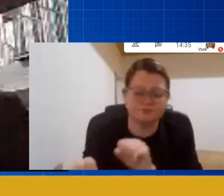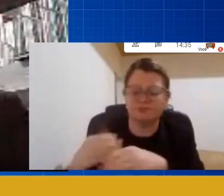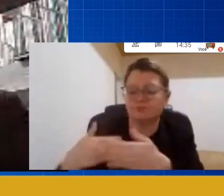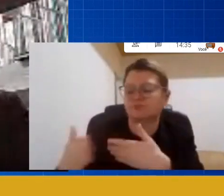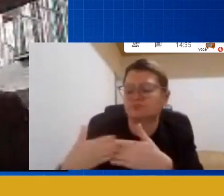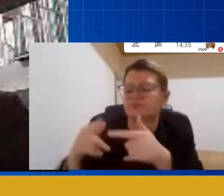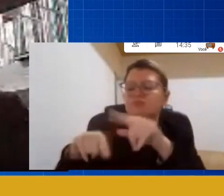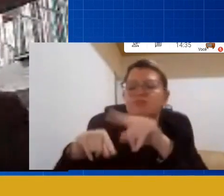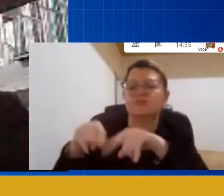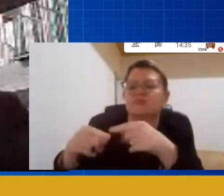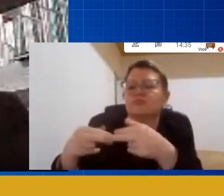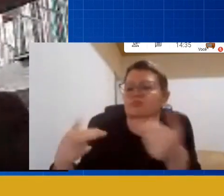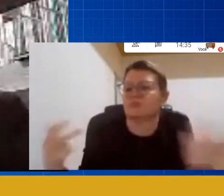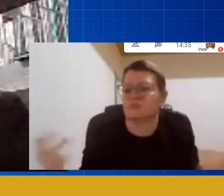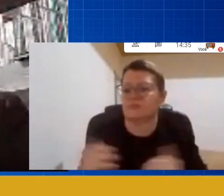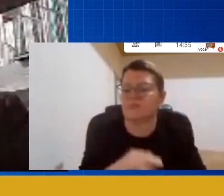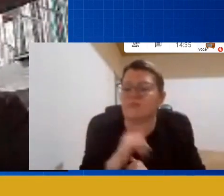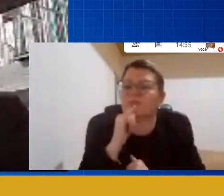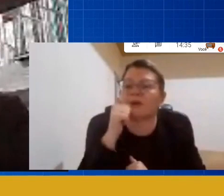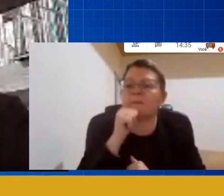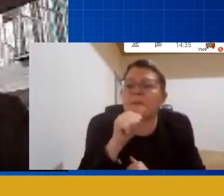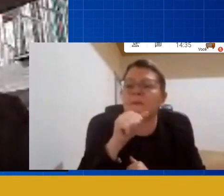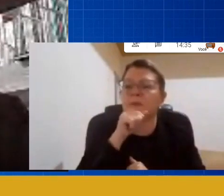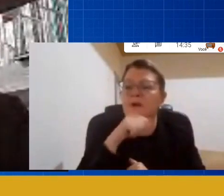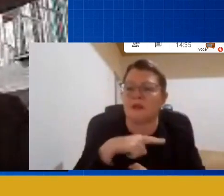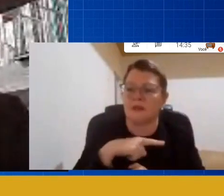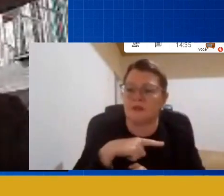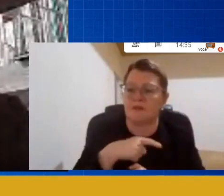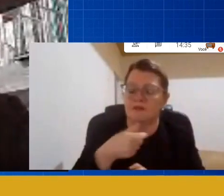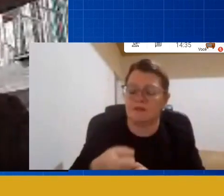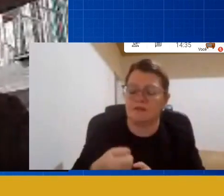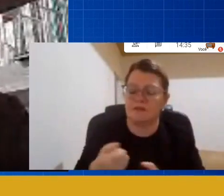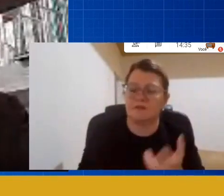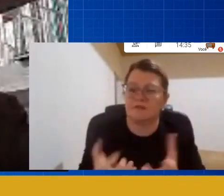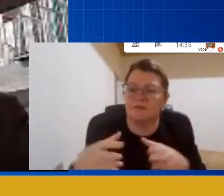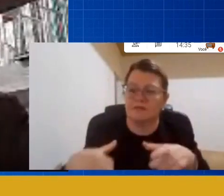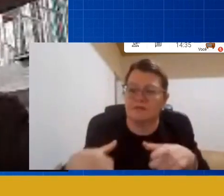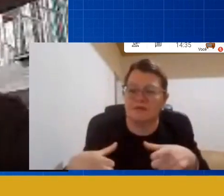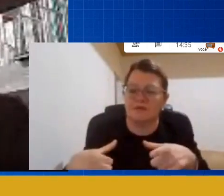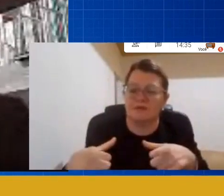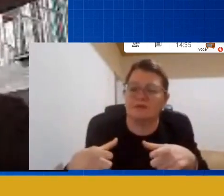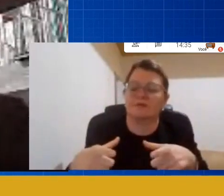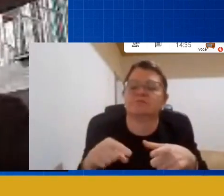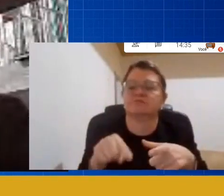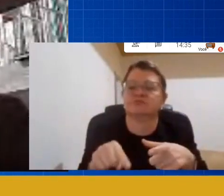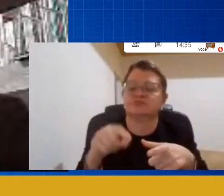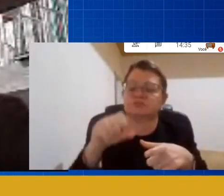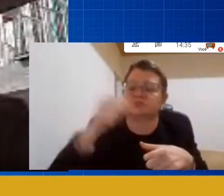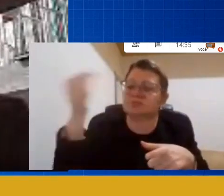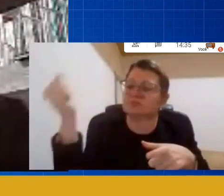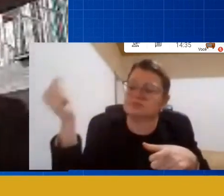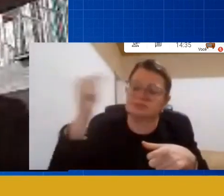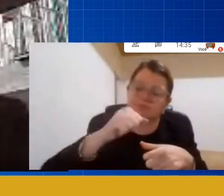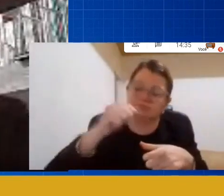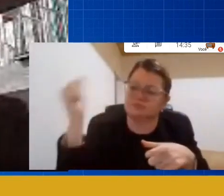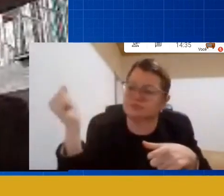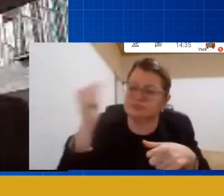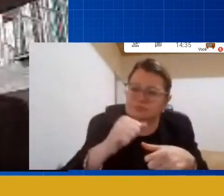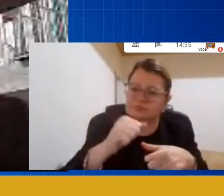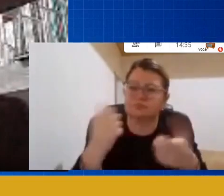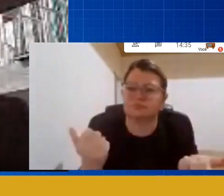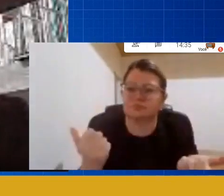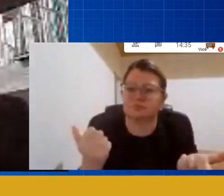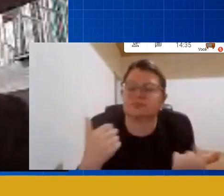casa tem uma panela se ela tem tampa de panela se ela tem objetos que podem ser utilizados à